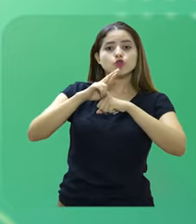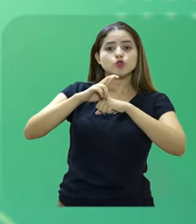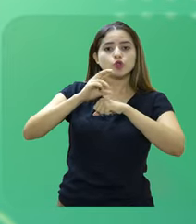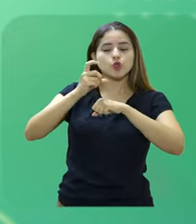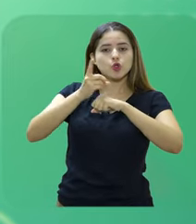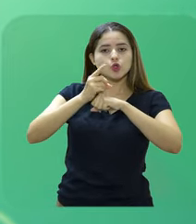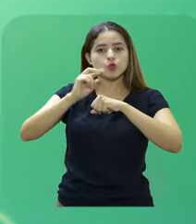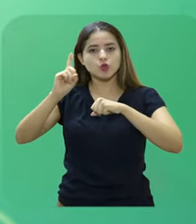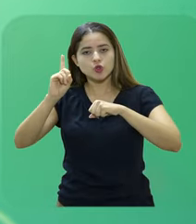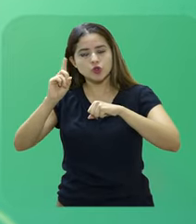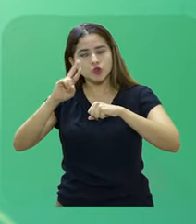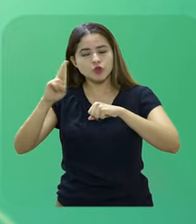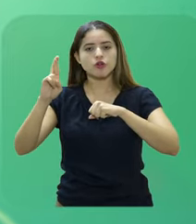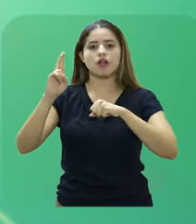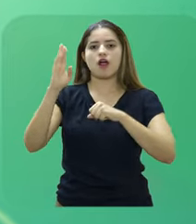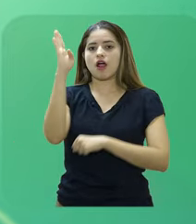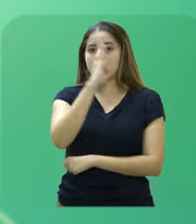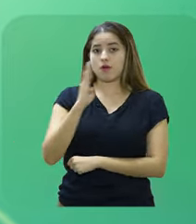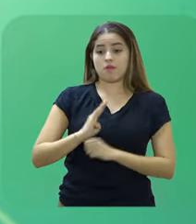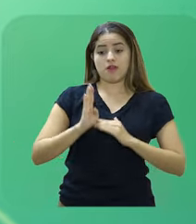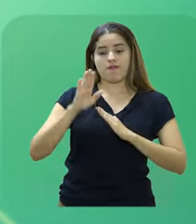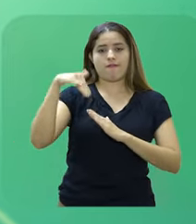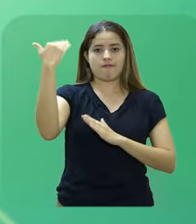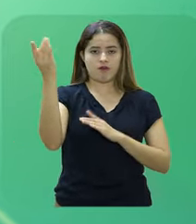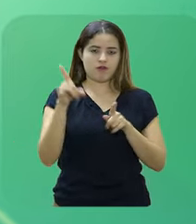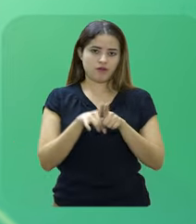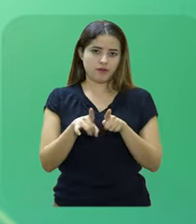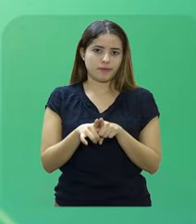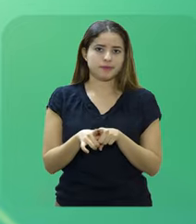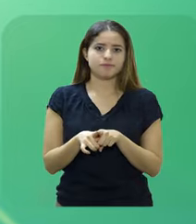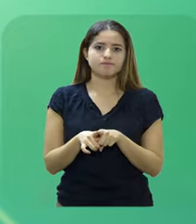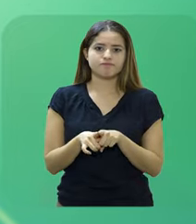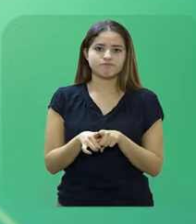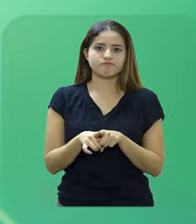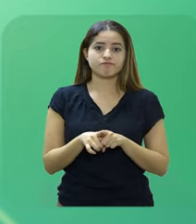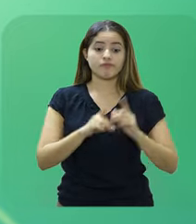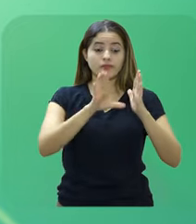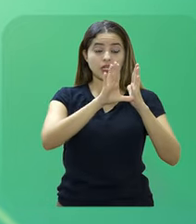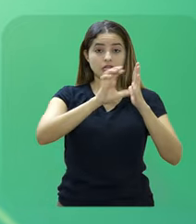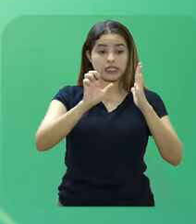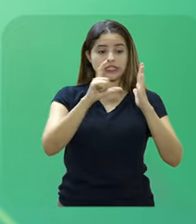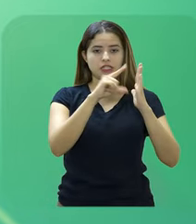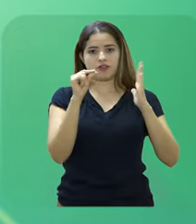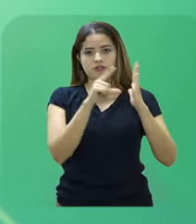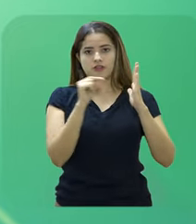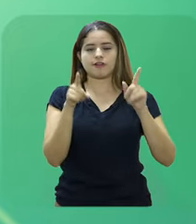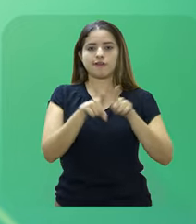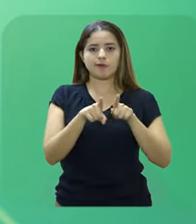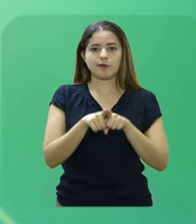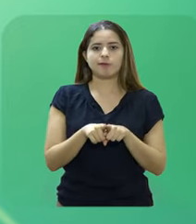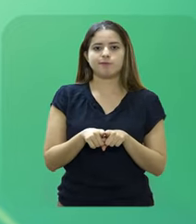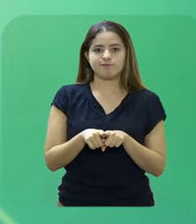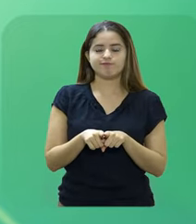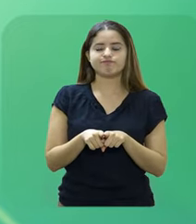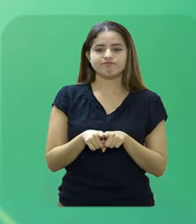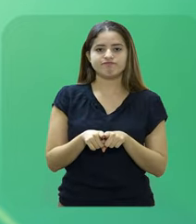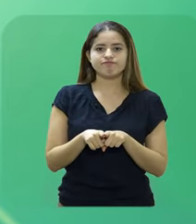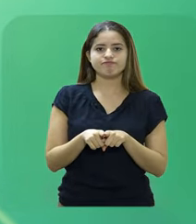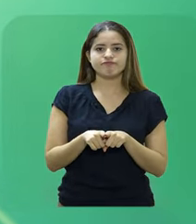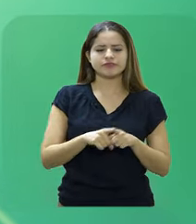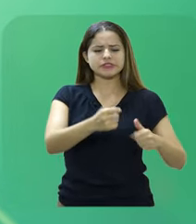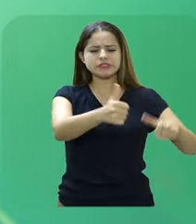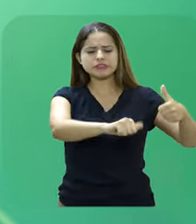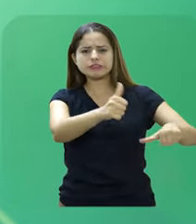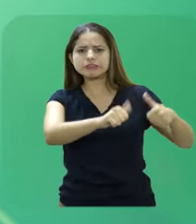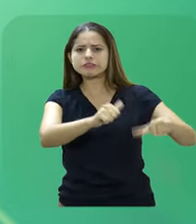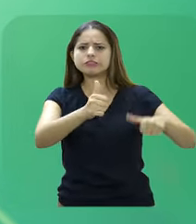a participação em programas estrito-senso, pós-doutorado no país ou exterior, são precedidas de edital de seleção.